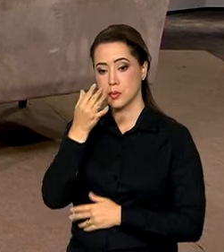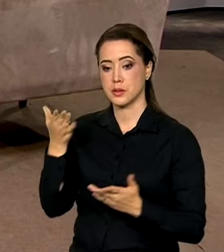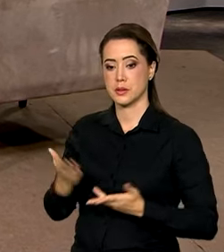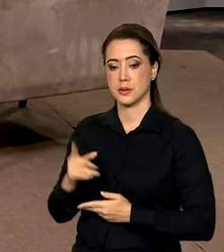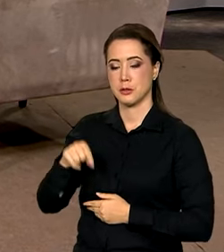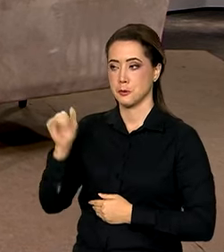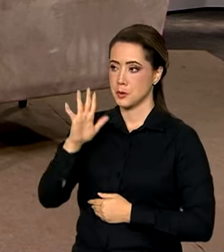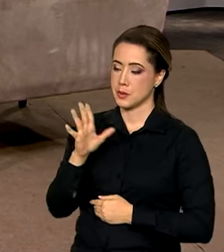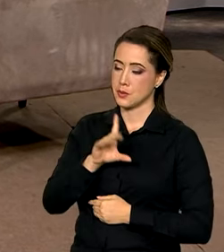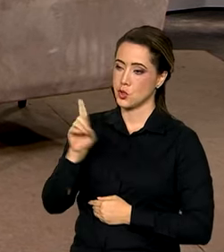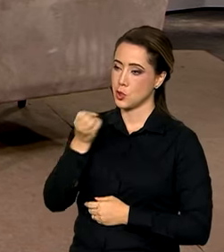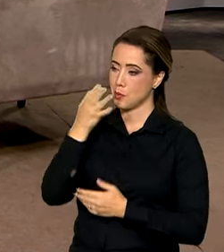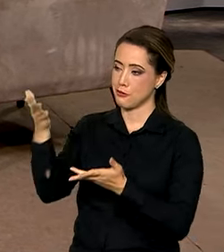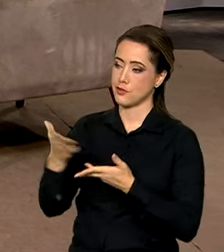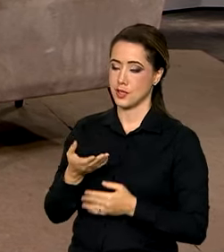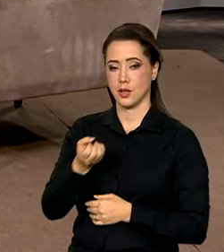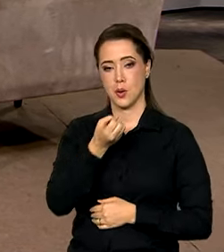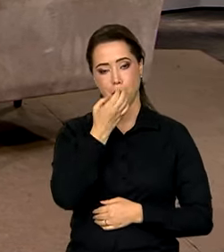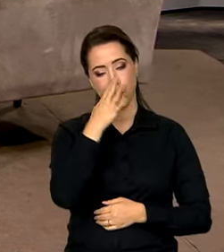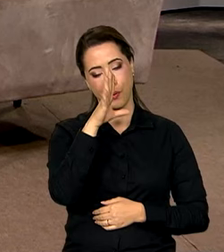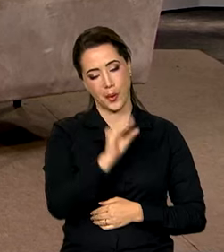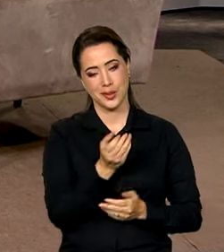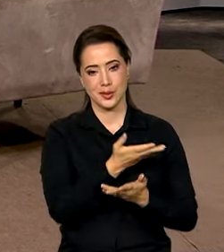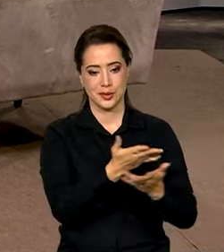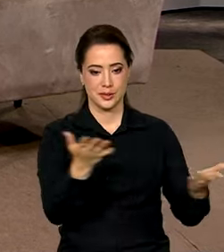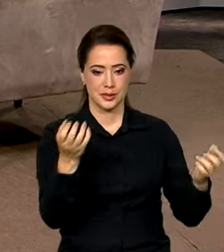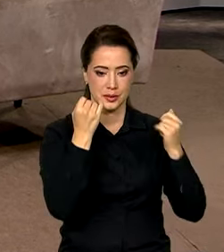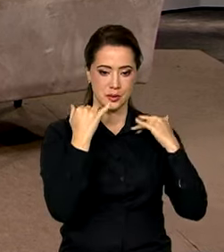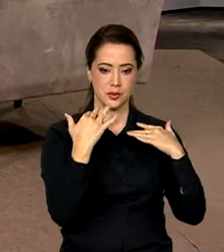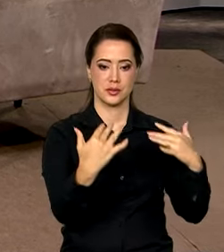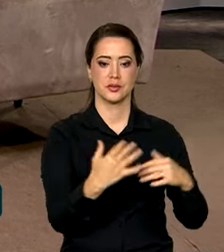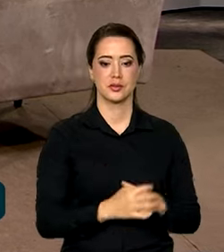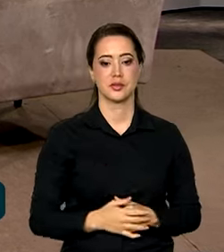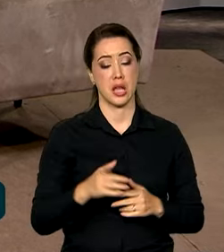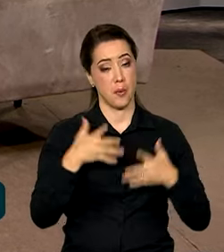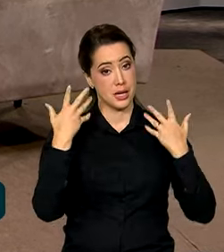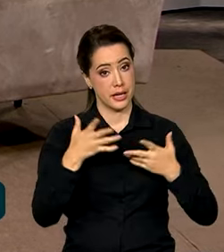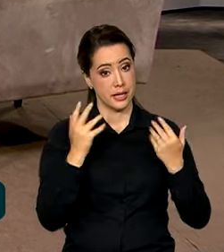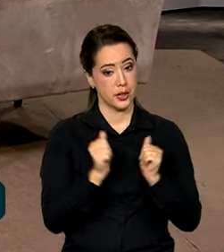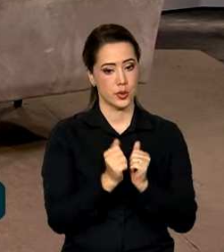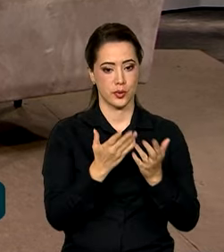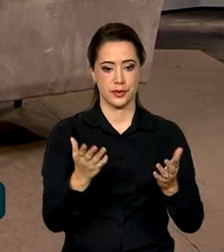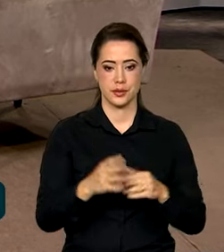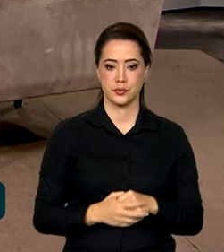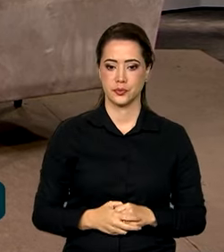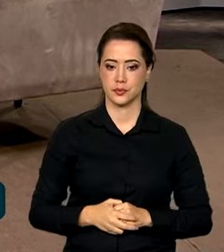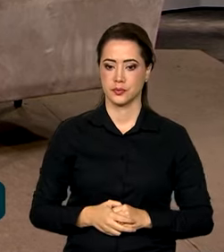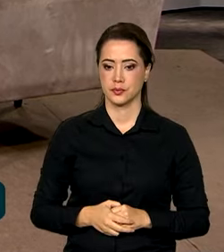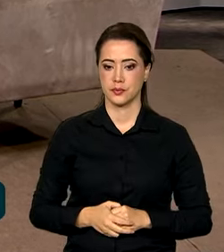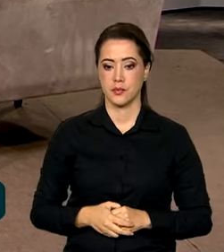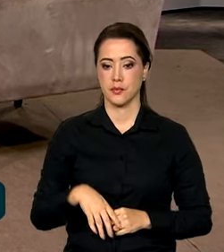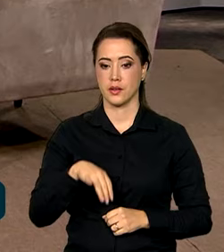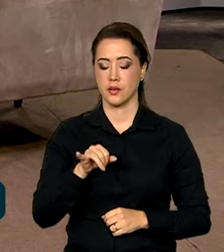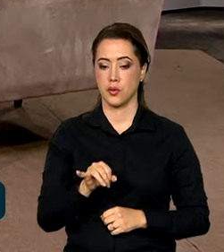em Dia. Seja bem-vinda. Boa noite, Roberto. Boa noite a todos os telespectadores. É uma alegria estar aqui com você. Secretária, o